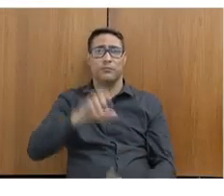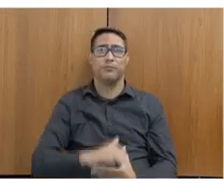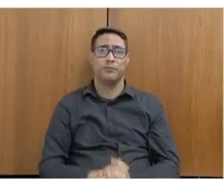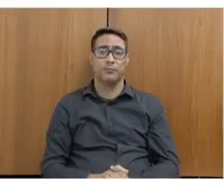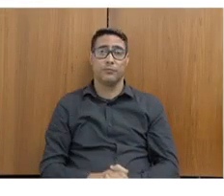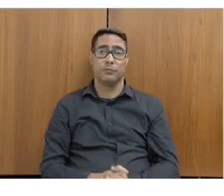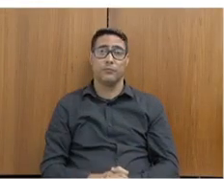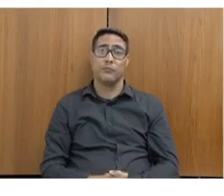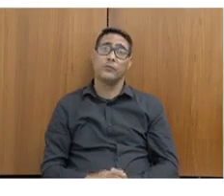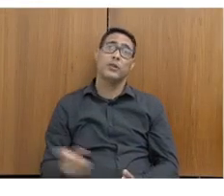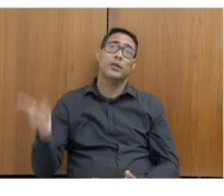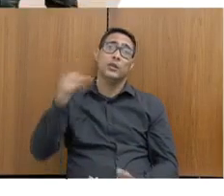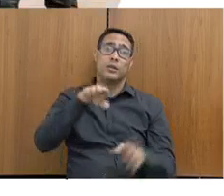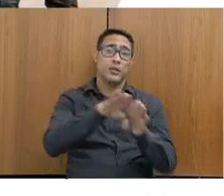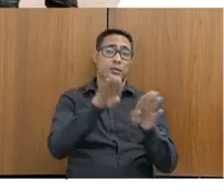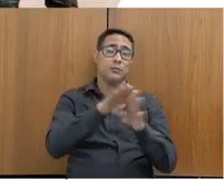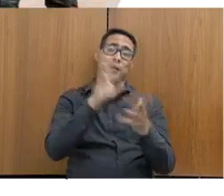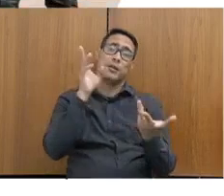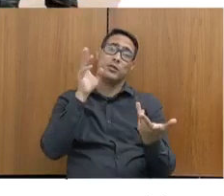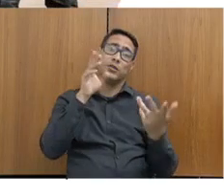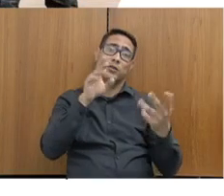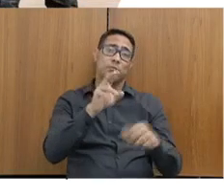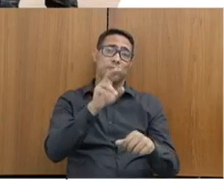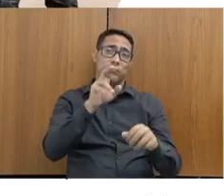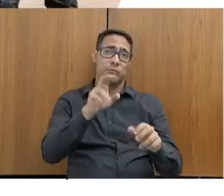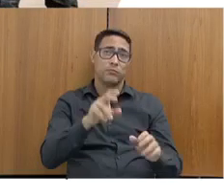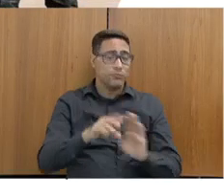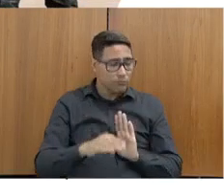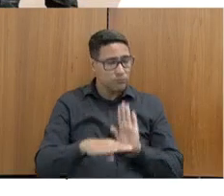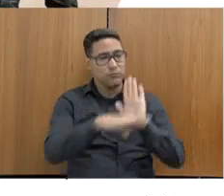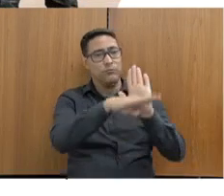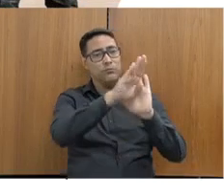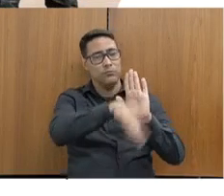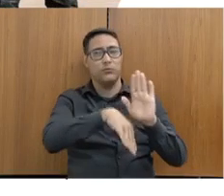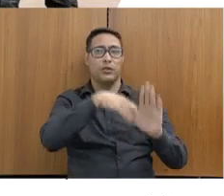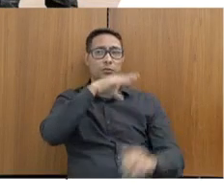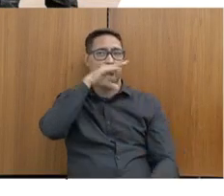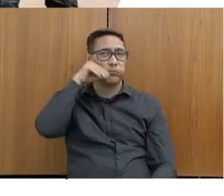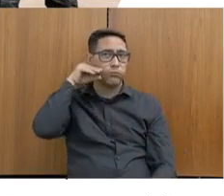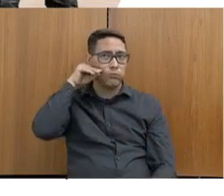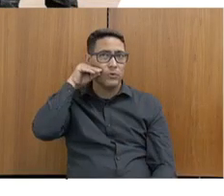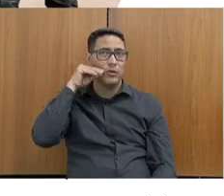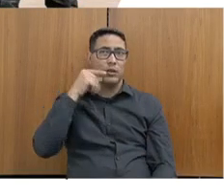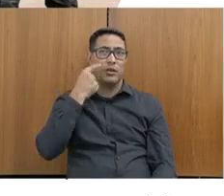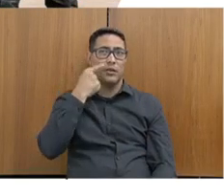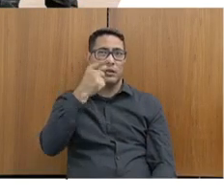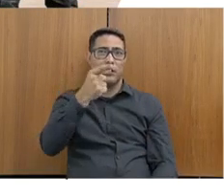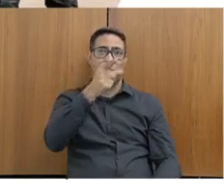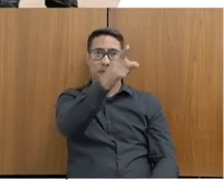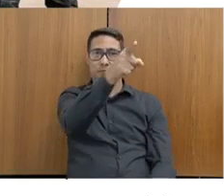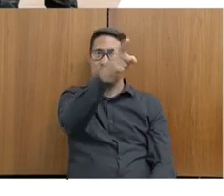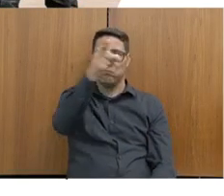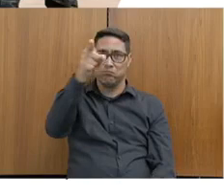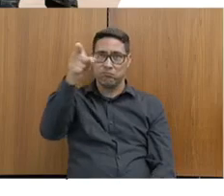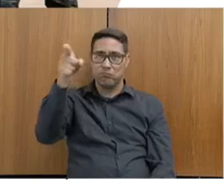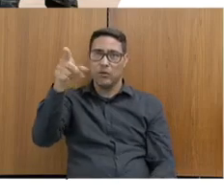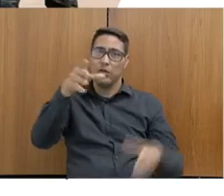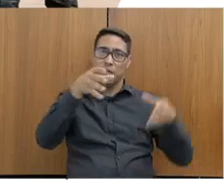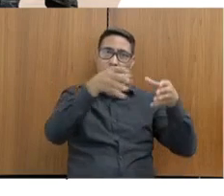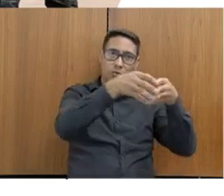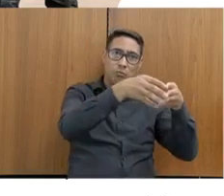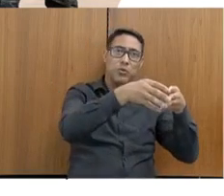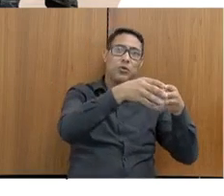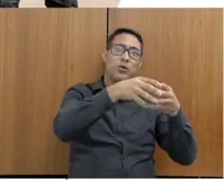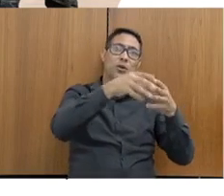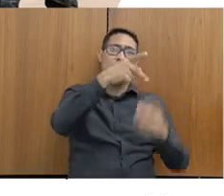Programa de Atenção Servidor, é um programa para a gente também muito importante. Nós temos aí, estou vendo a galera, todos os excedentes, a turma da Polícia Penal,